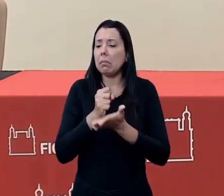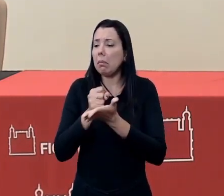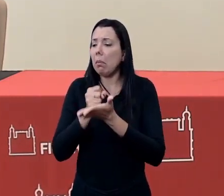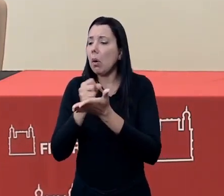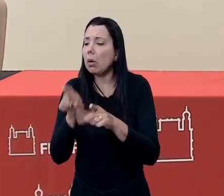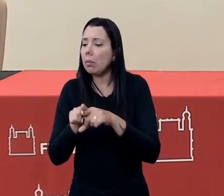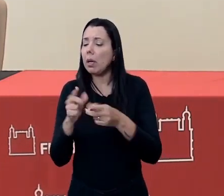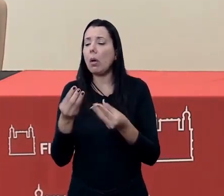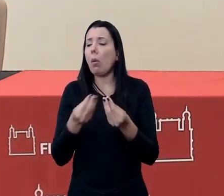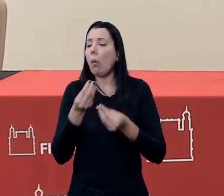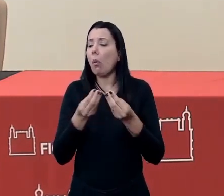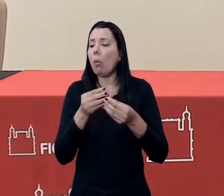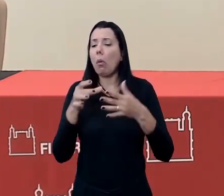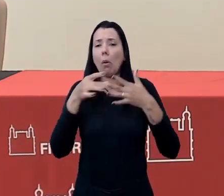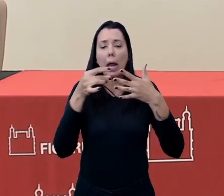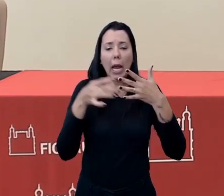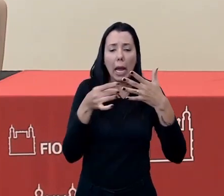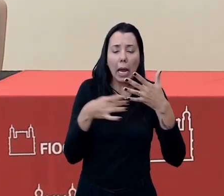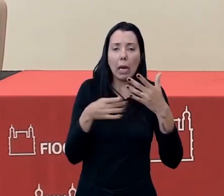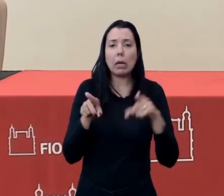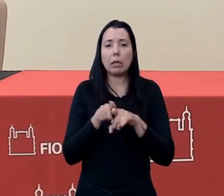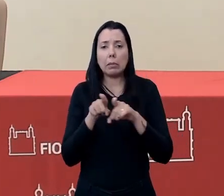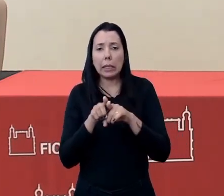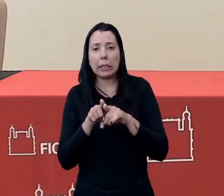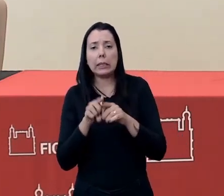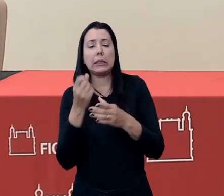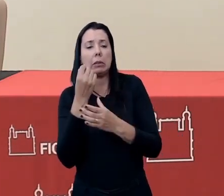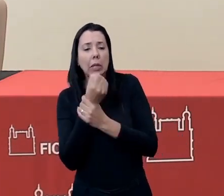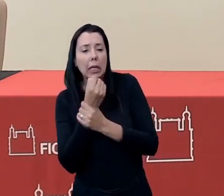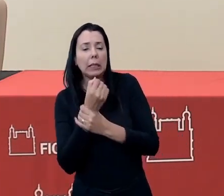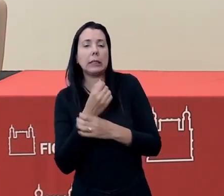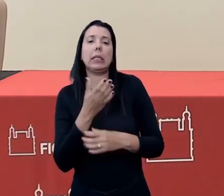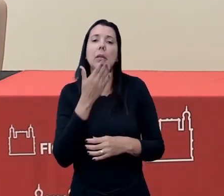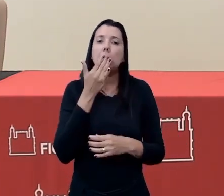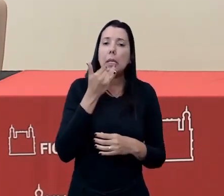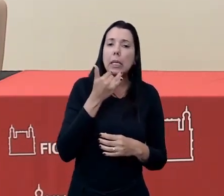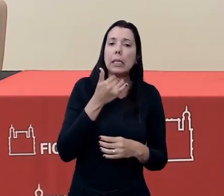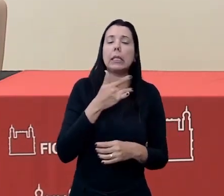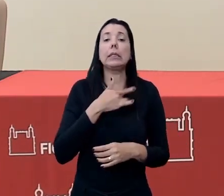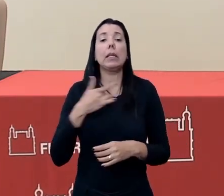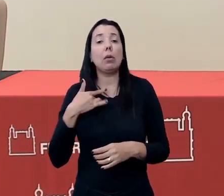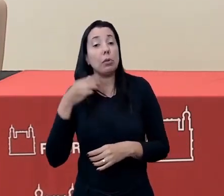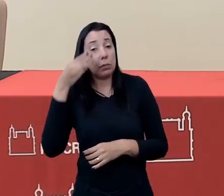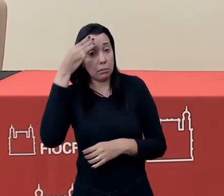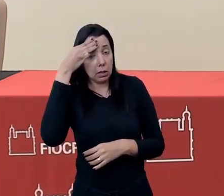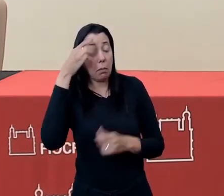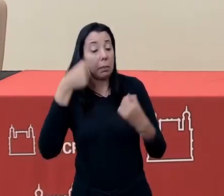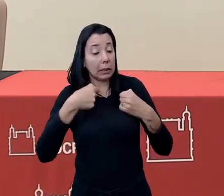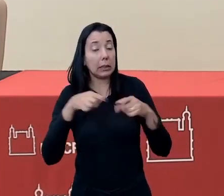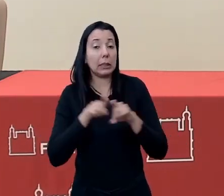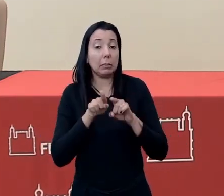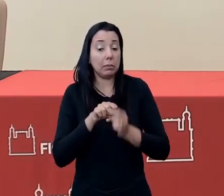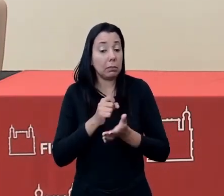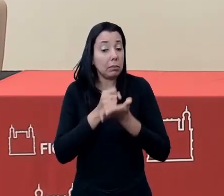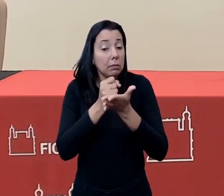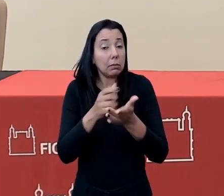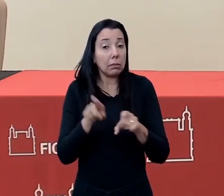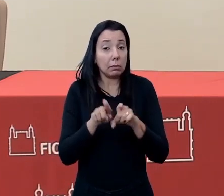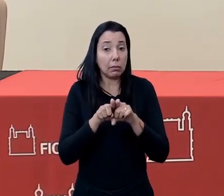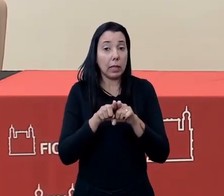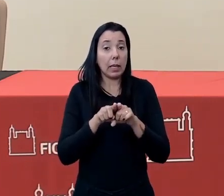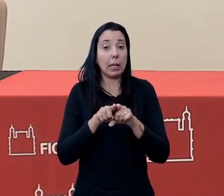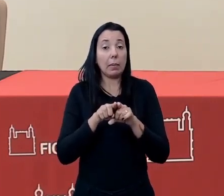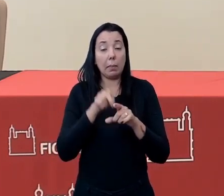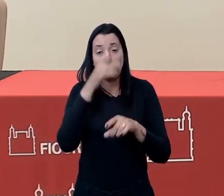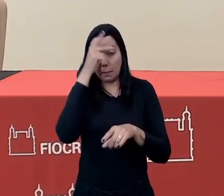nos demais eixos de segurança alimentar, saúde mental, e apoio aos grupos